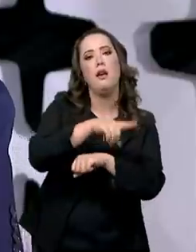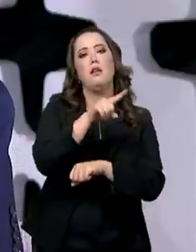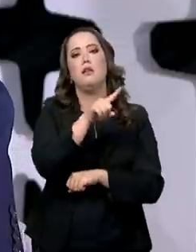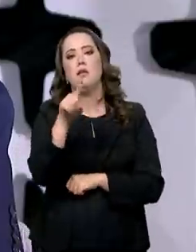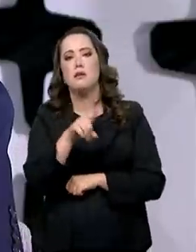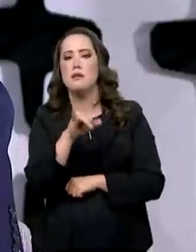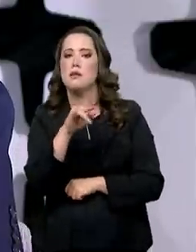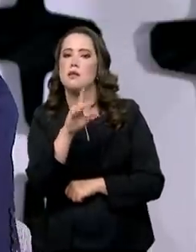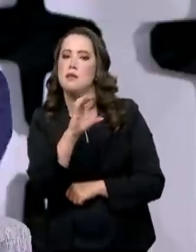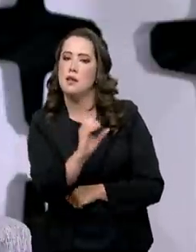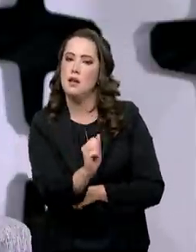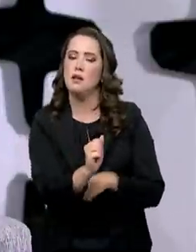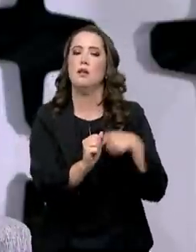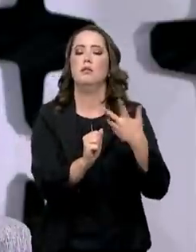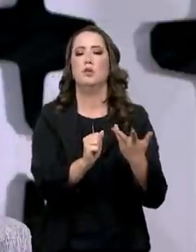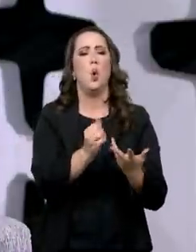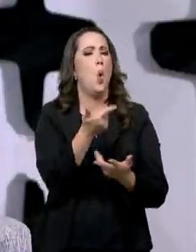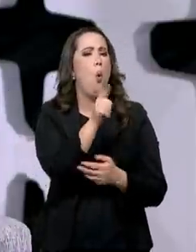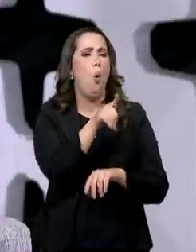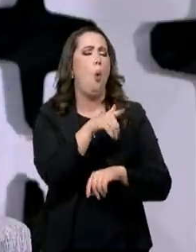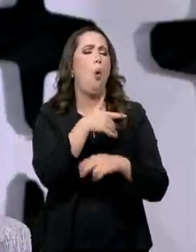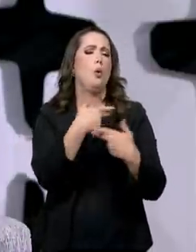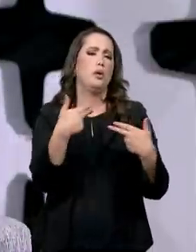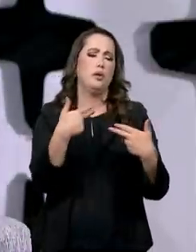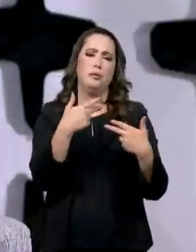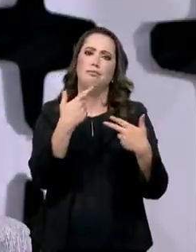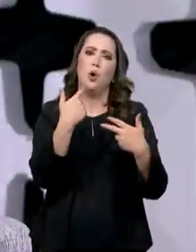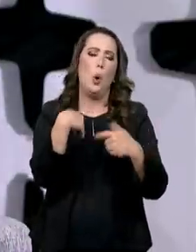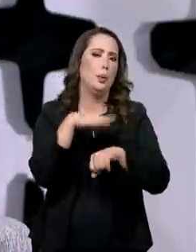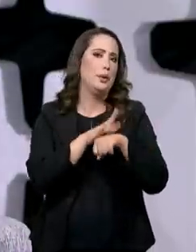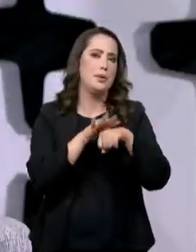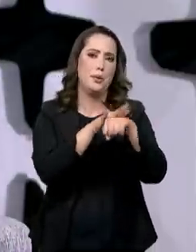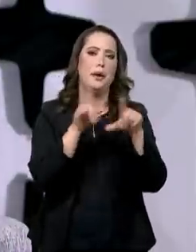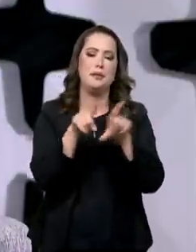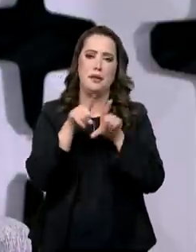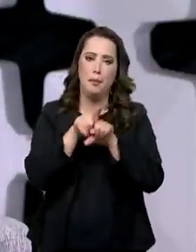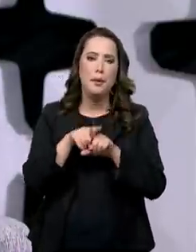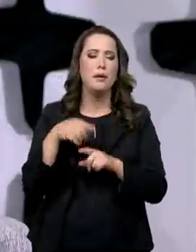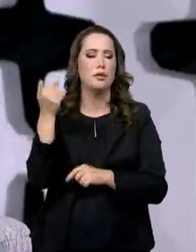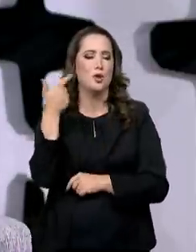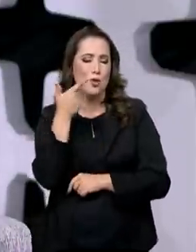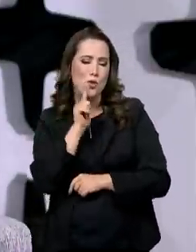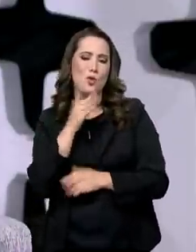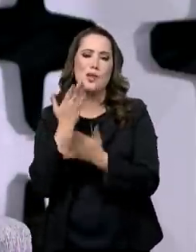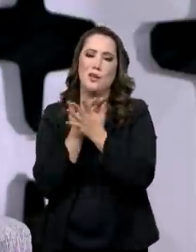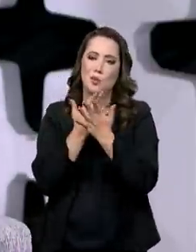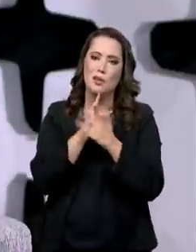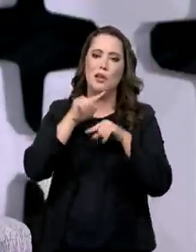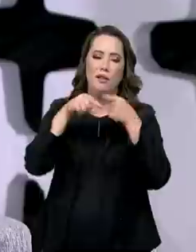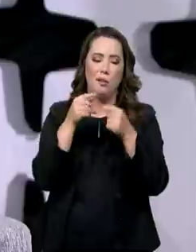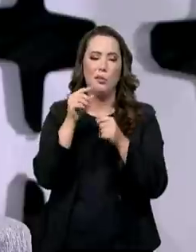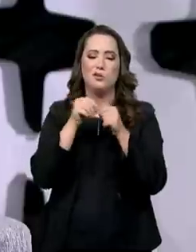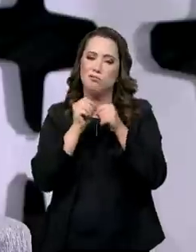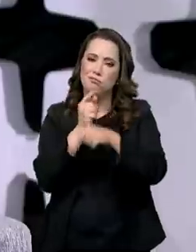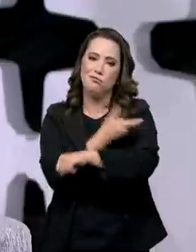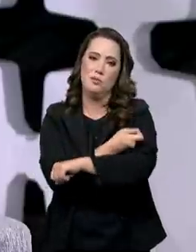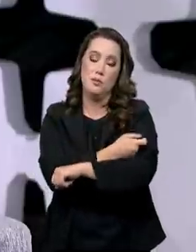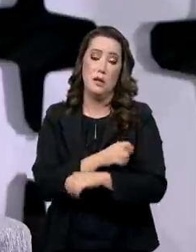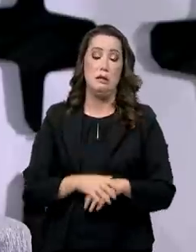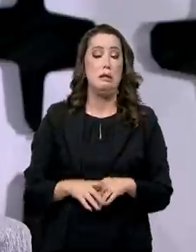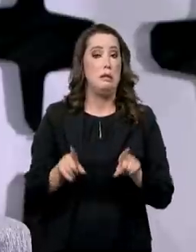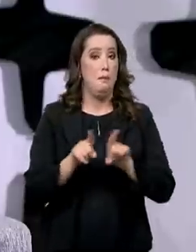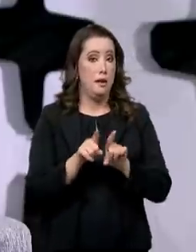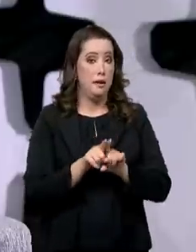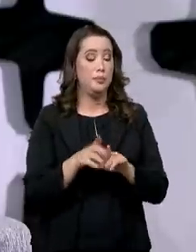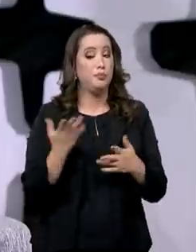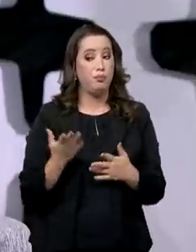além disso, nós temos a ampliação da infraestrutura de pesquisa para virosos emergentes. Então nós